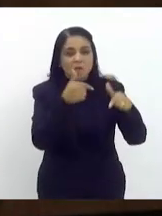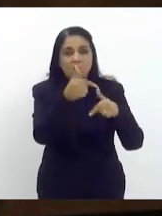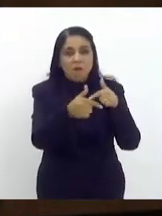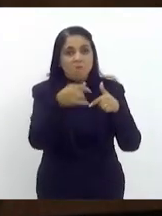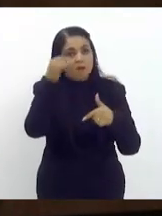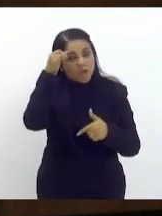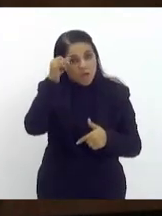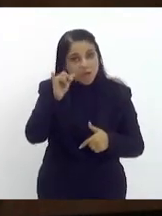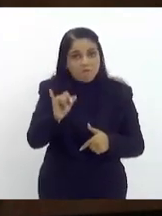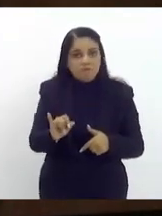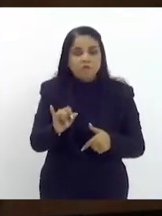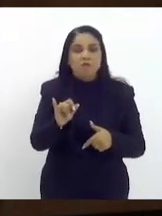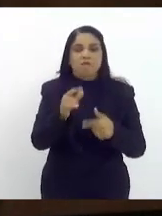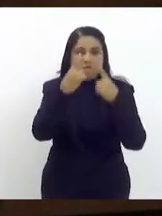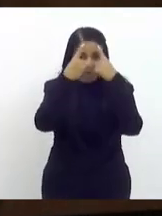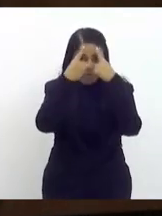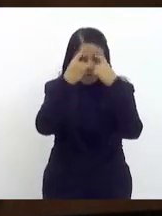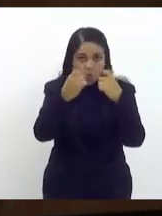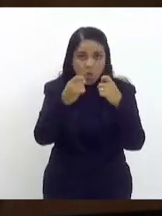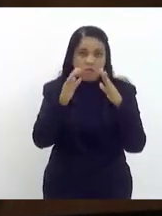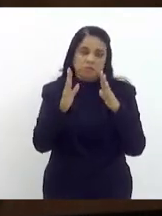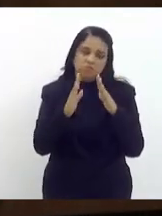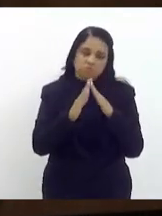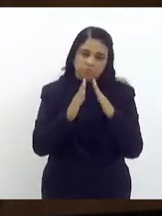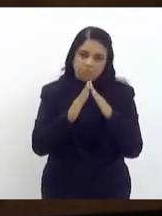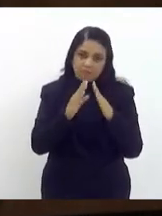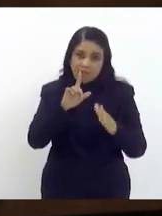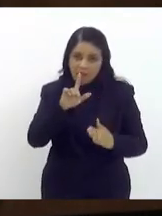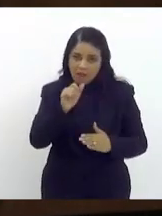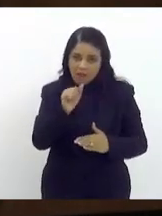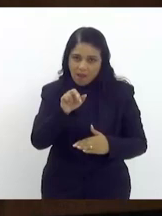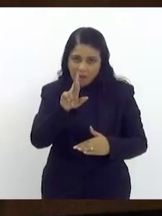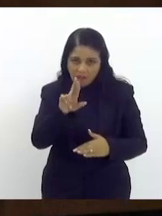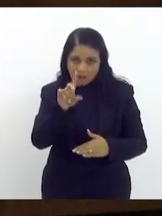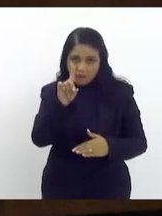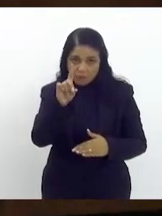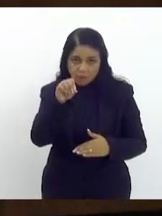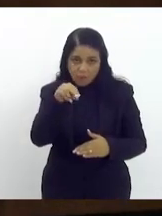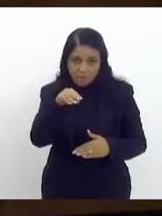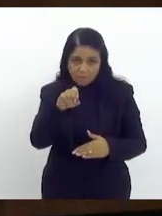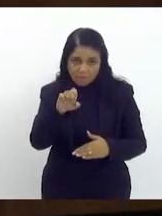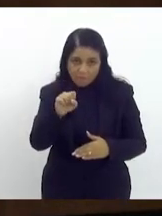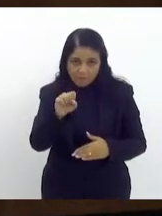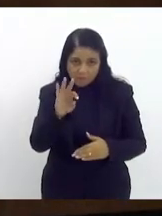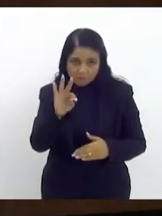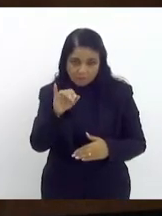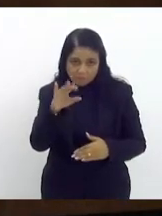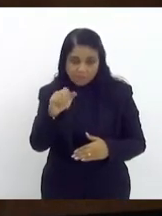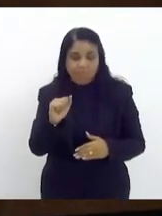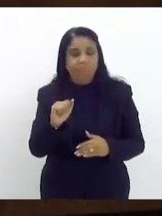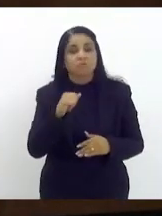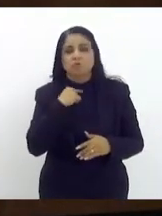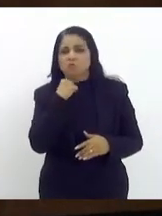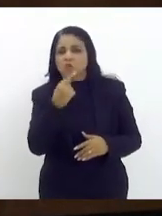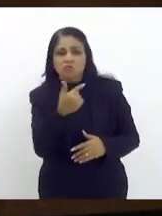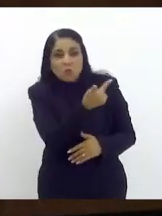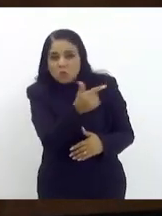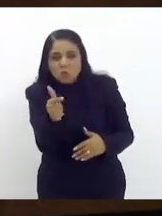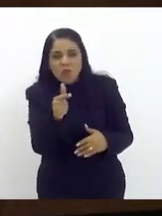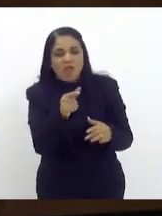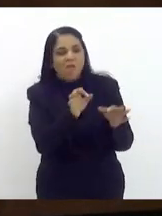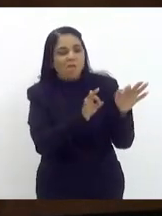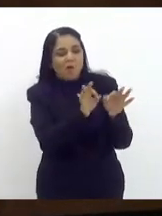a violência doméstica então eu não tenho a menor dúvida que esse projeto vai ser um